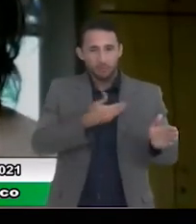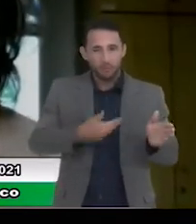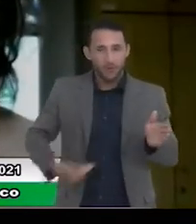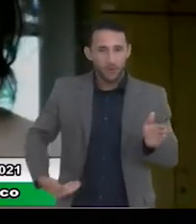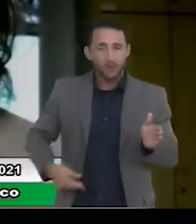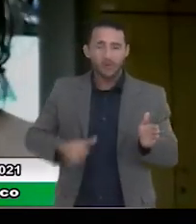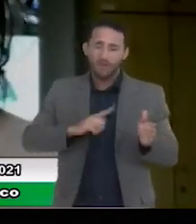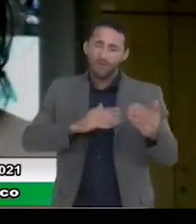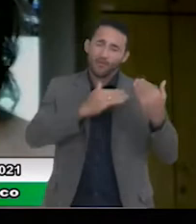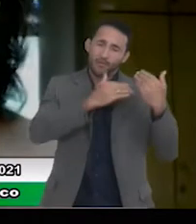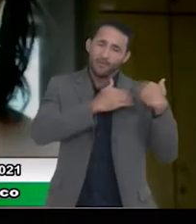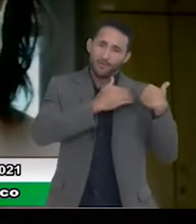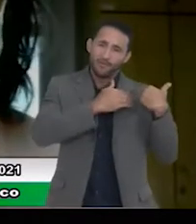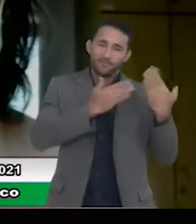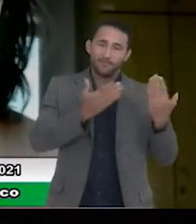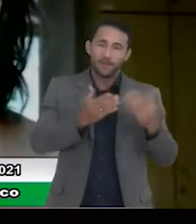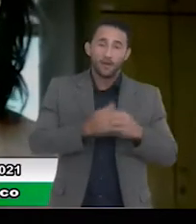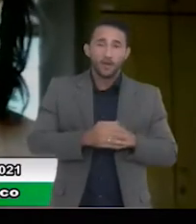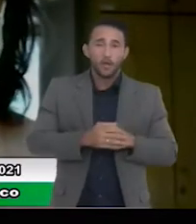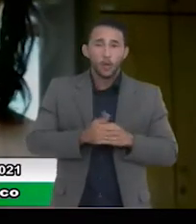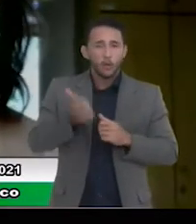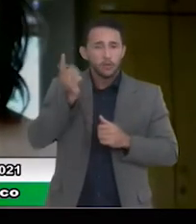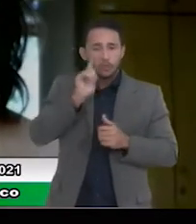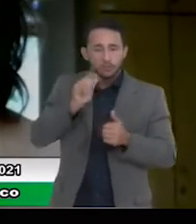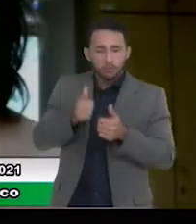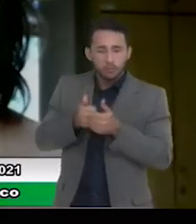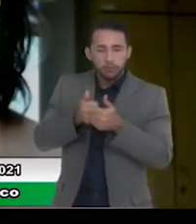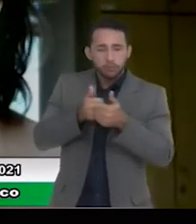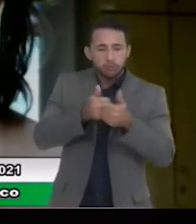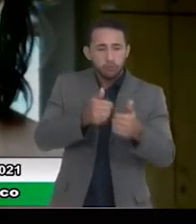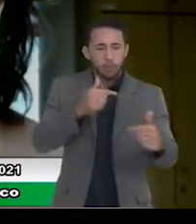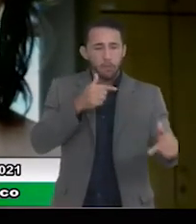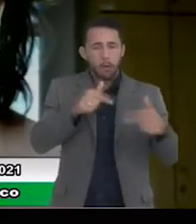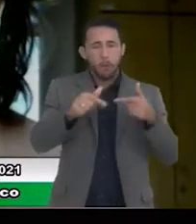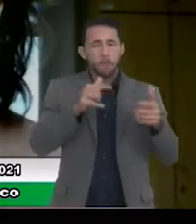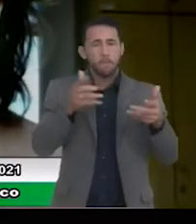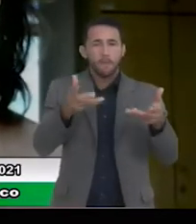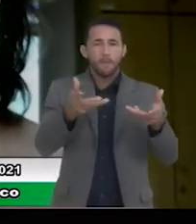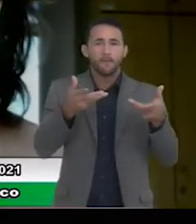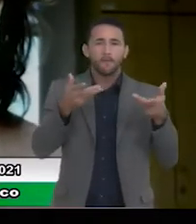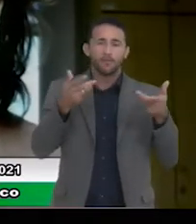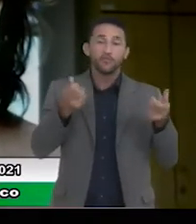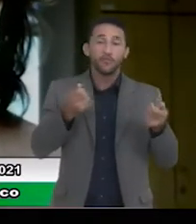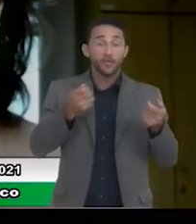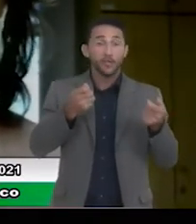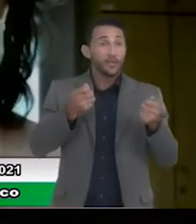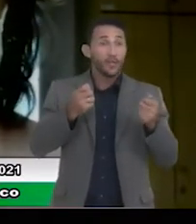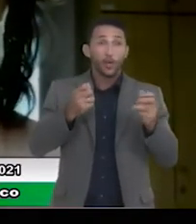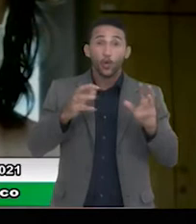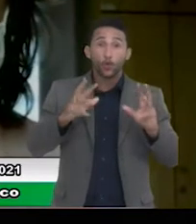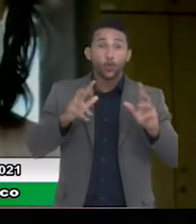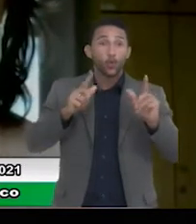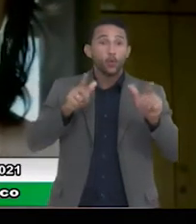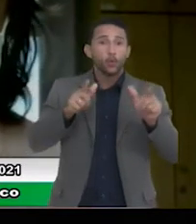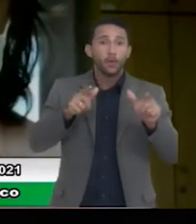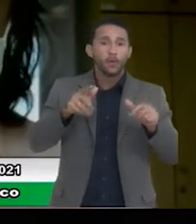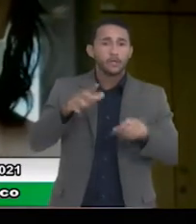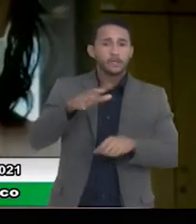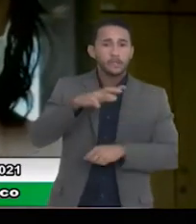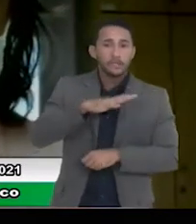responsabilidade e conduz os trabalhos de forma muito brilhante que tem repercutido em toda a cidade.